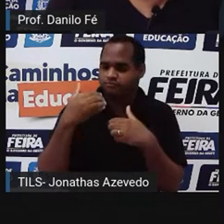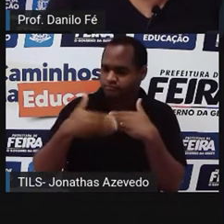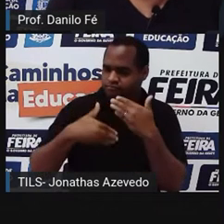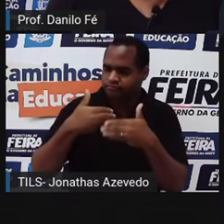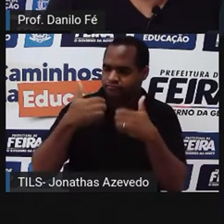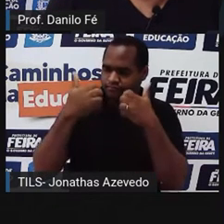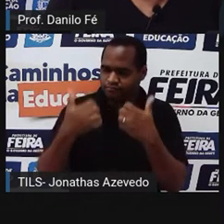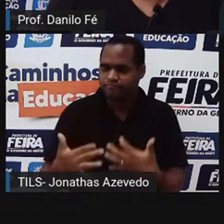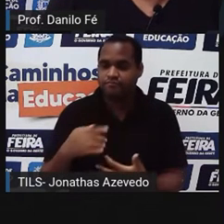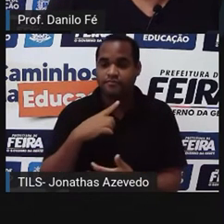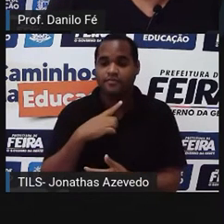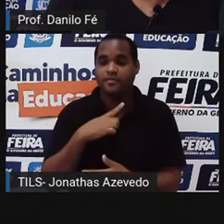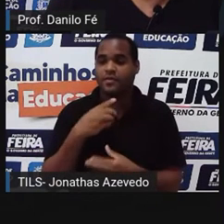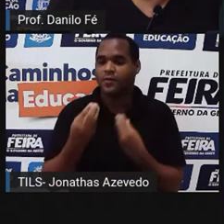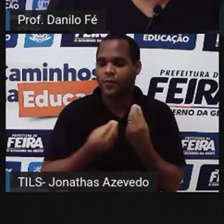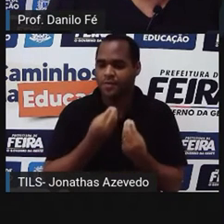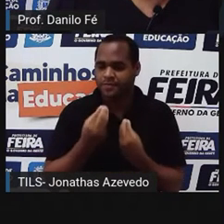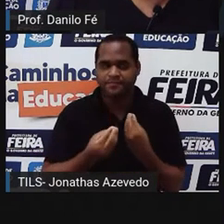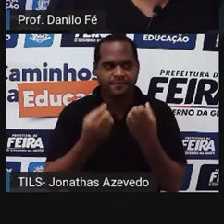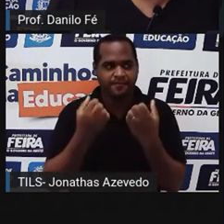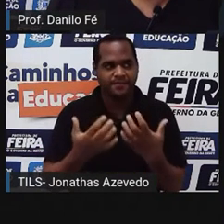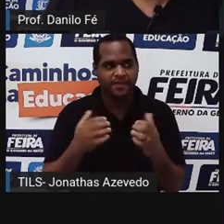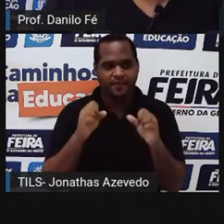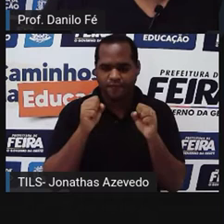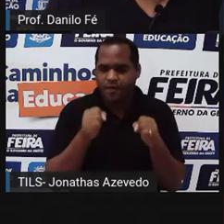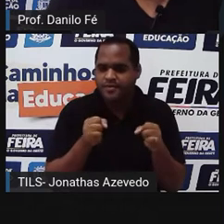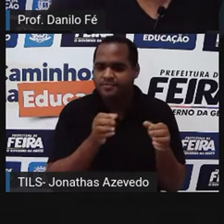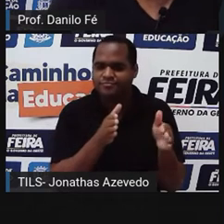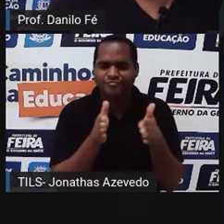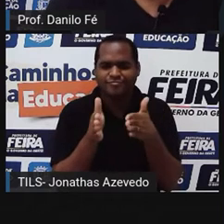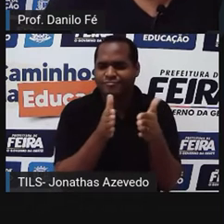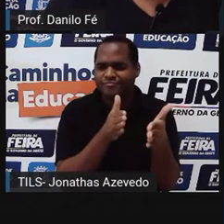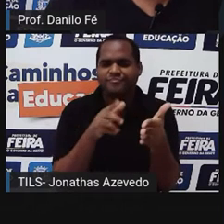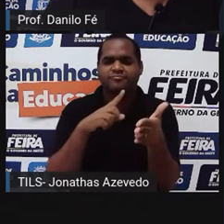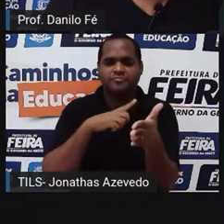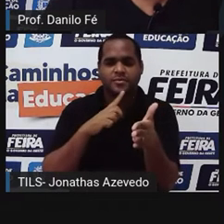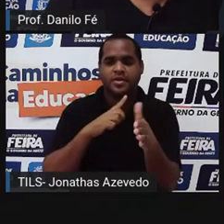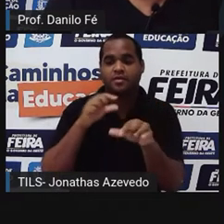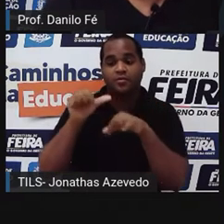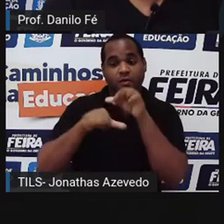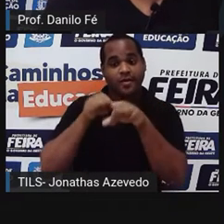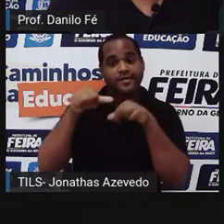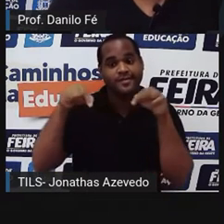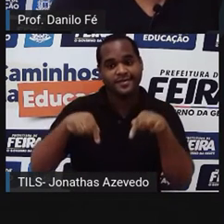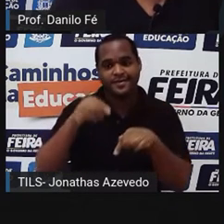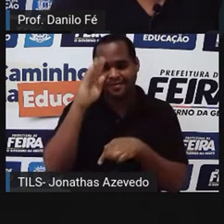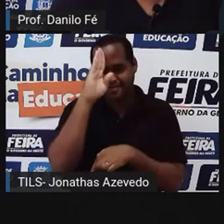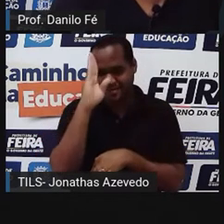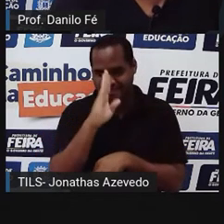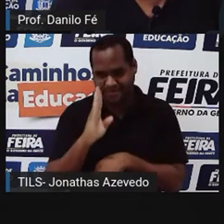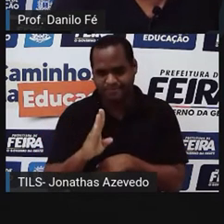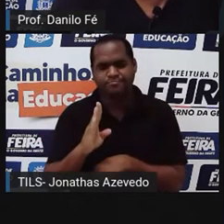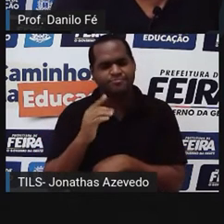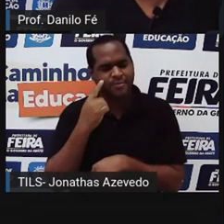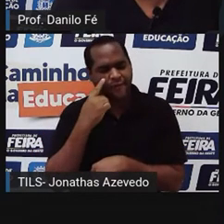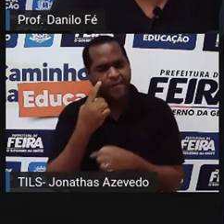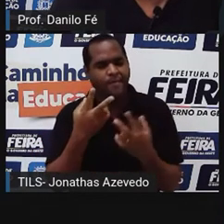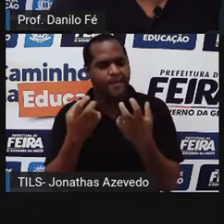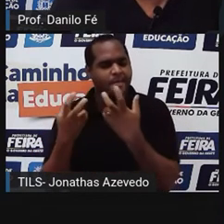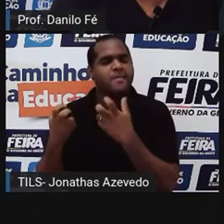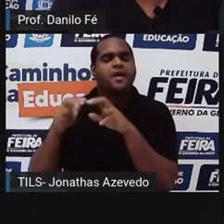eles próprios conduzir o caminho deles. E mudanças até aqui no Brasil, né? Quando a gente viu que